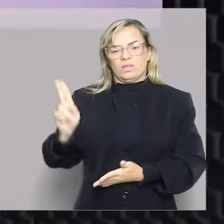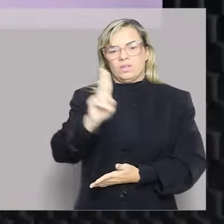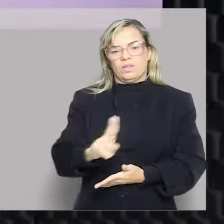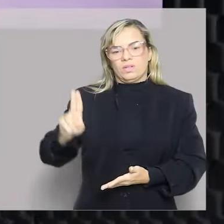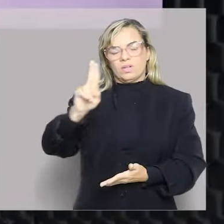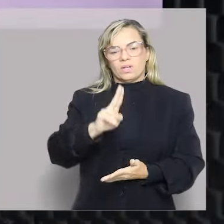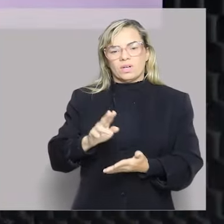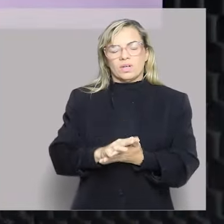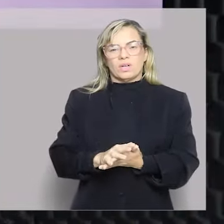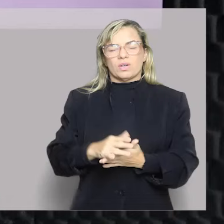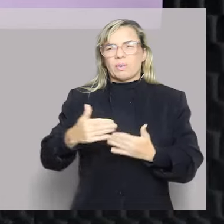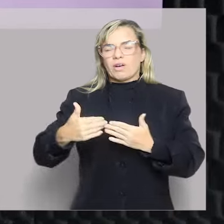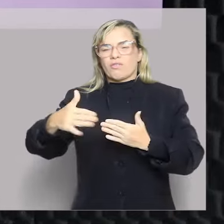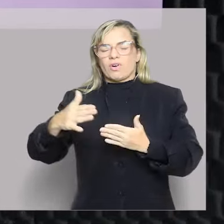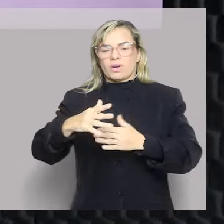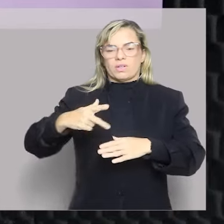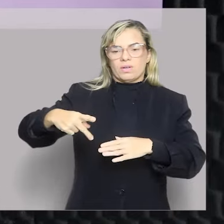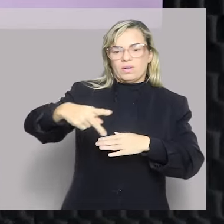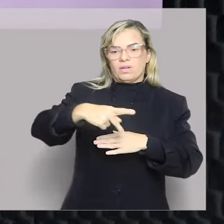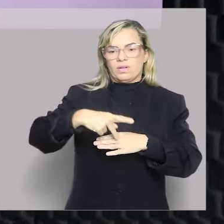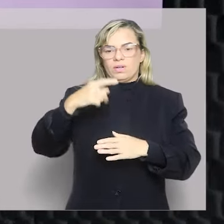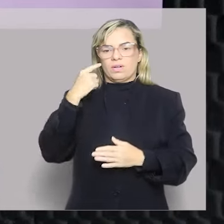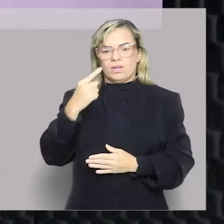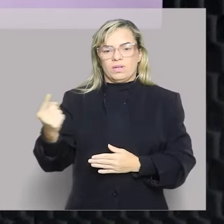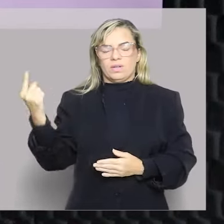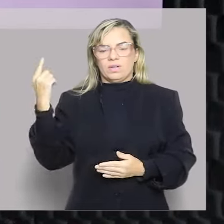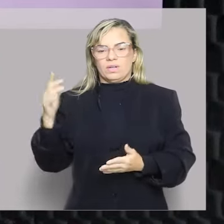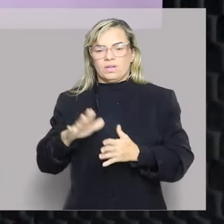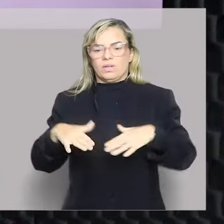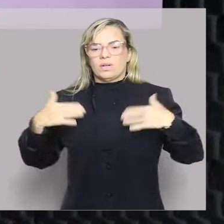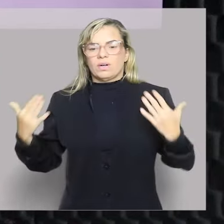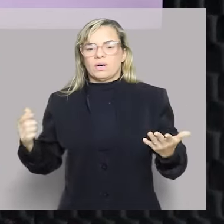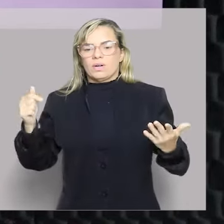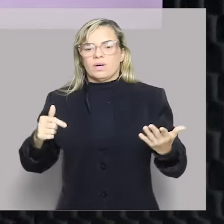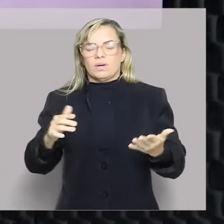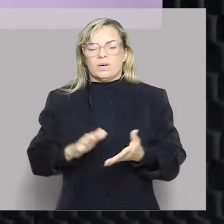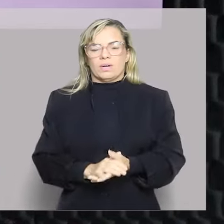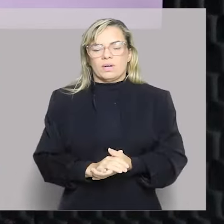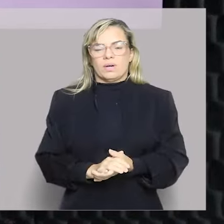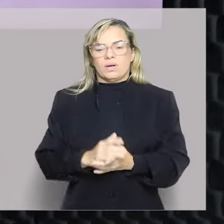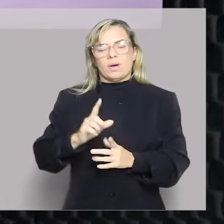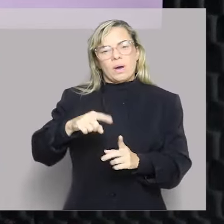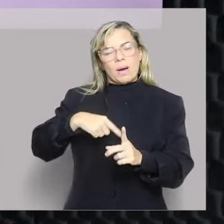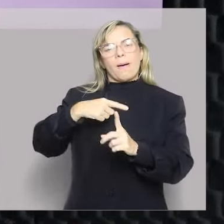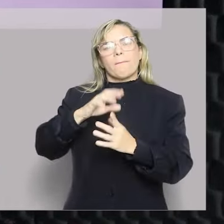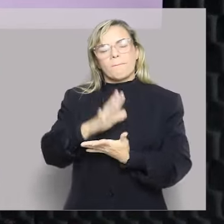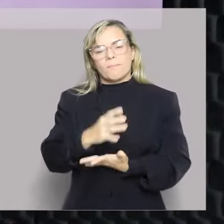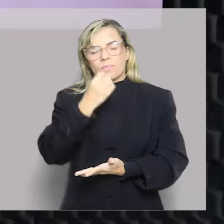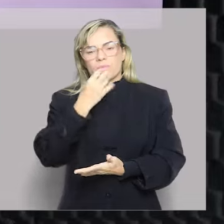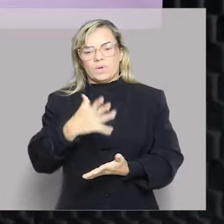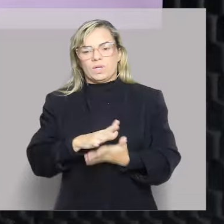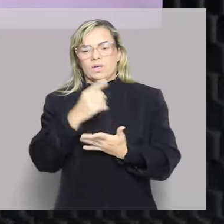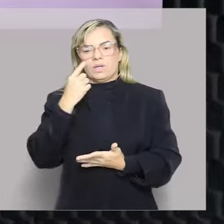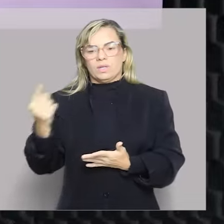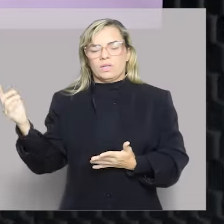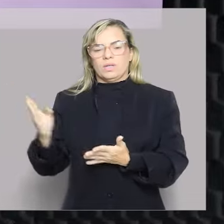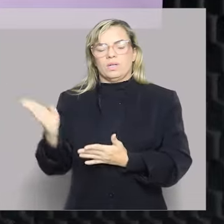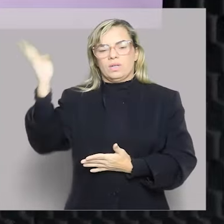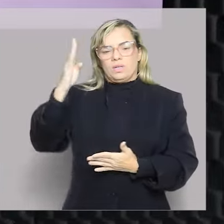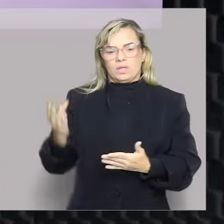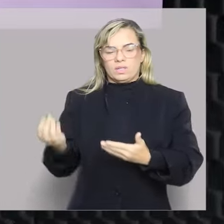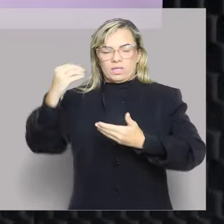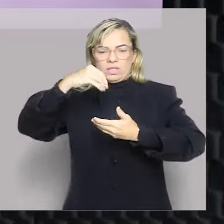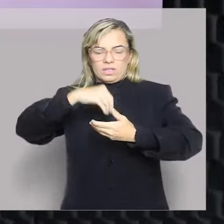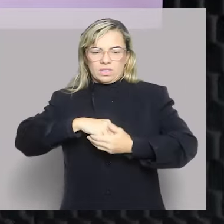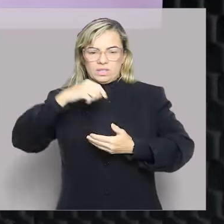internacionais. São direitos fundamentais, tem gente que vai dizer, são direitos humanos que estão positivados no direito brasileiro, que estão